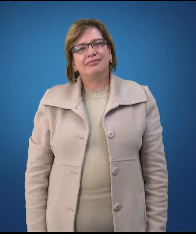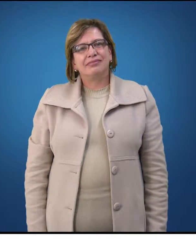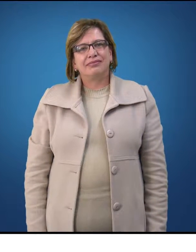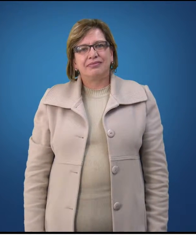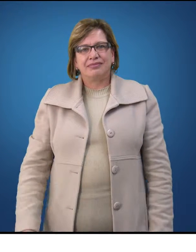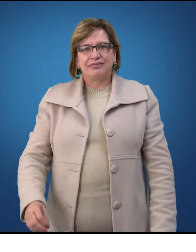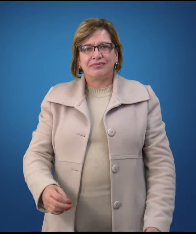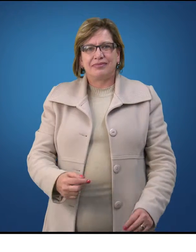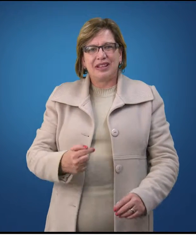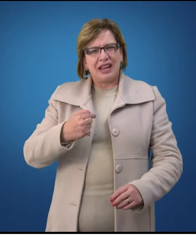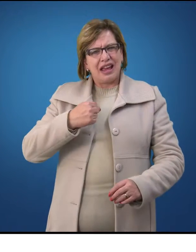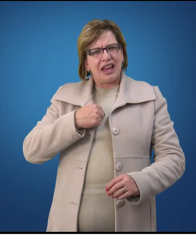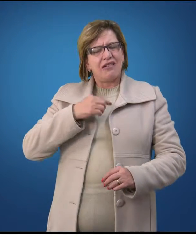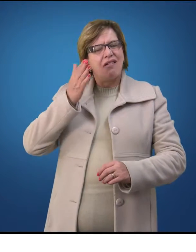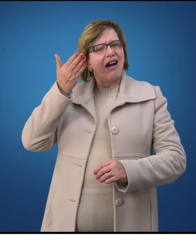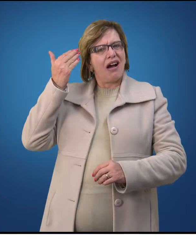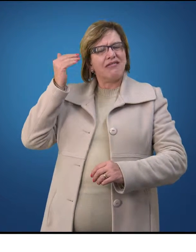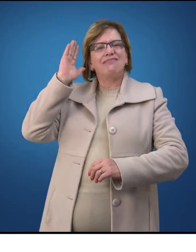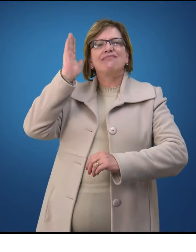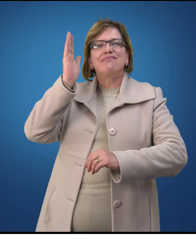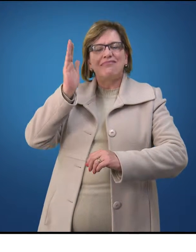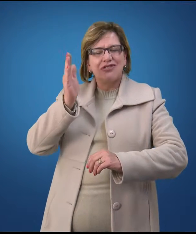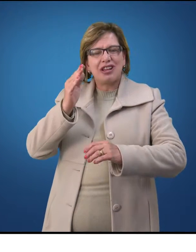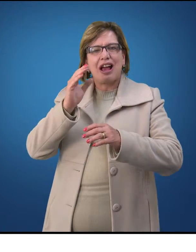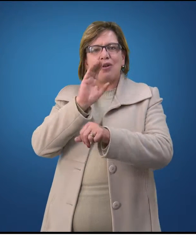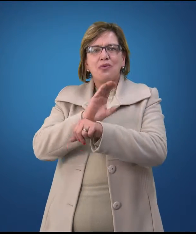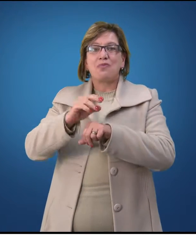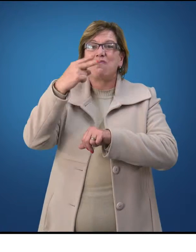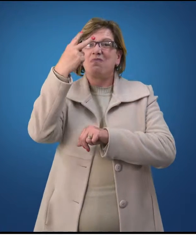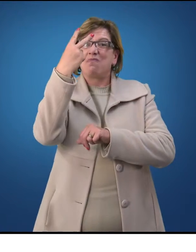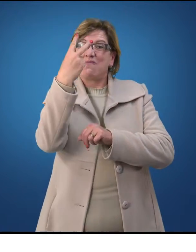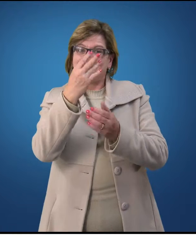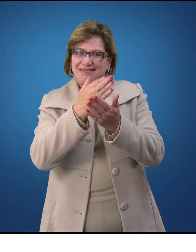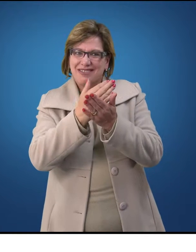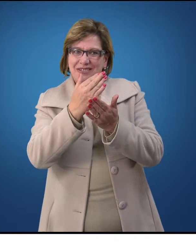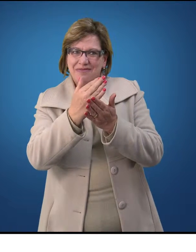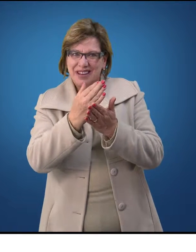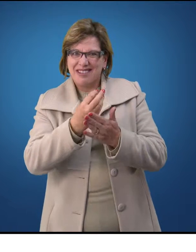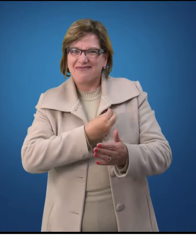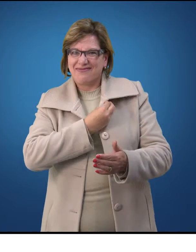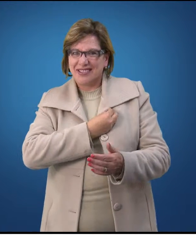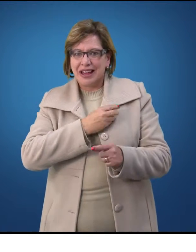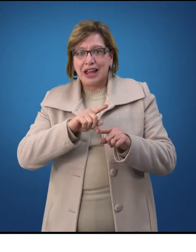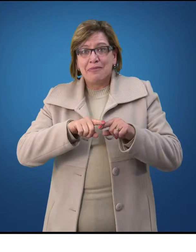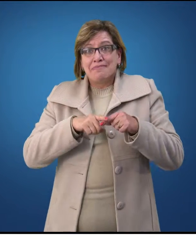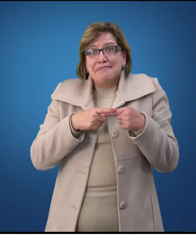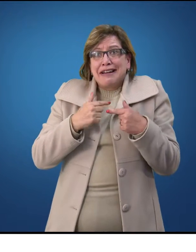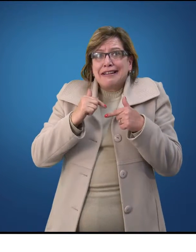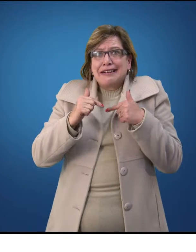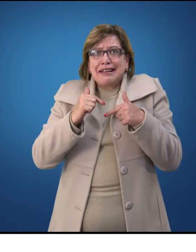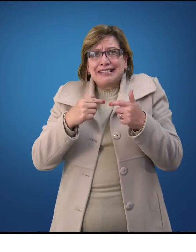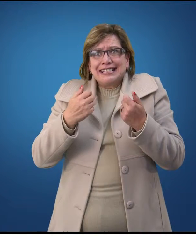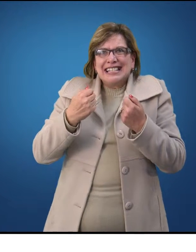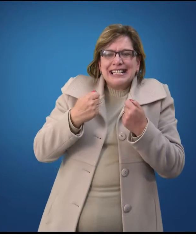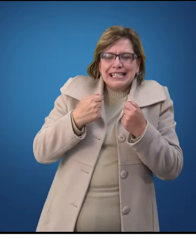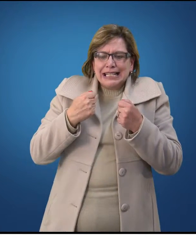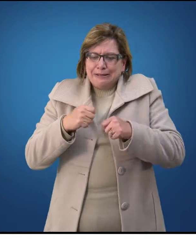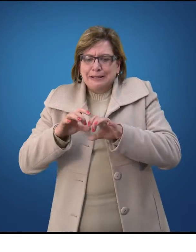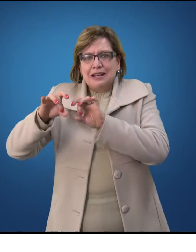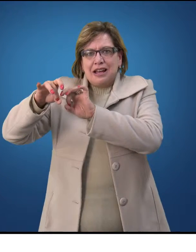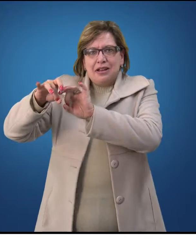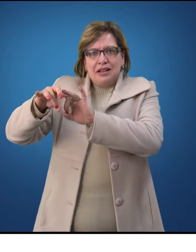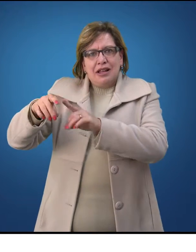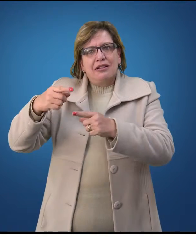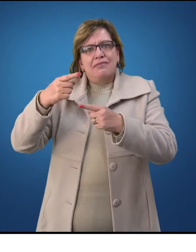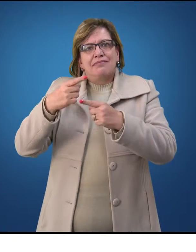Bem, eu já havia começado dois cursos de graduação presencial, mas por causa do meu trabalho, tive que desistir. É que